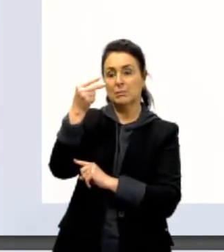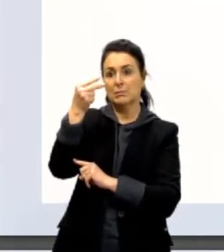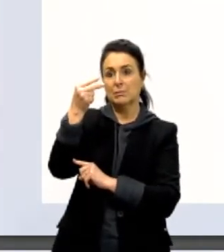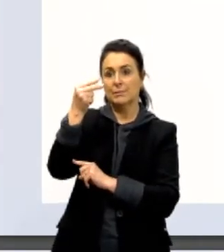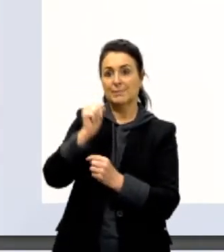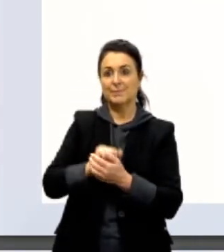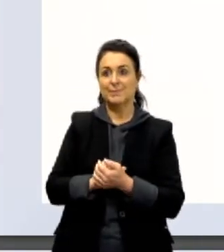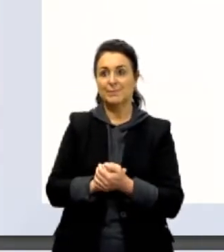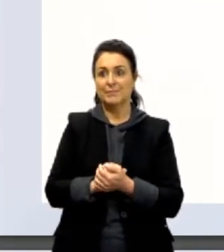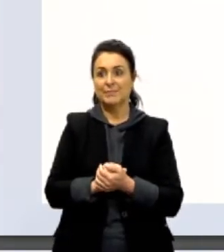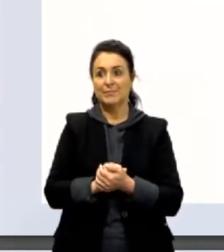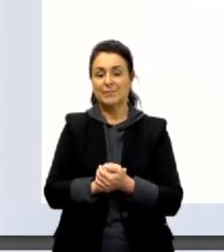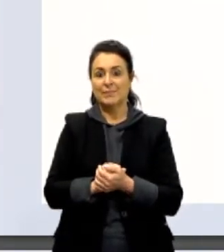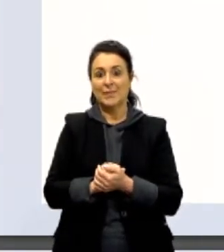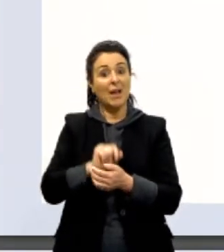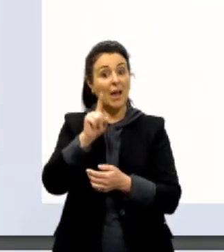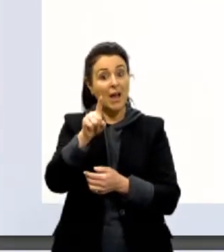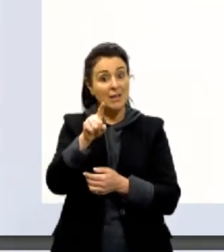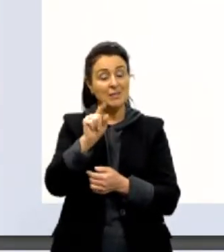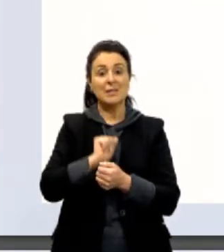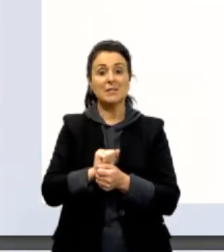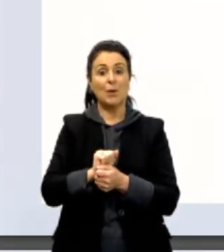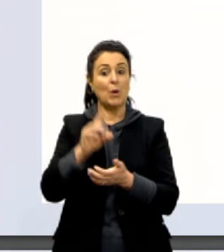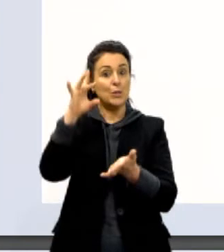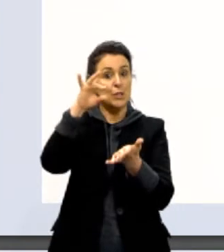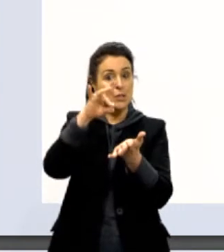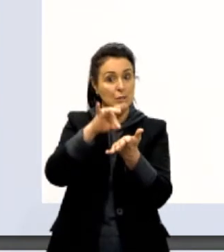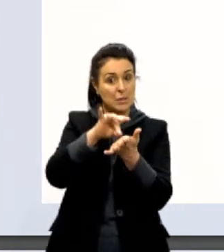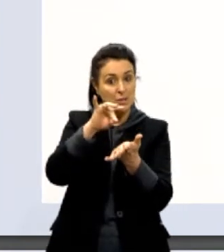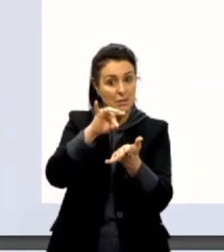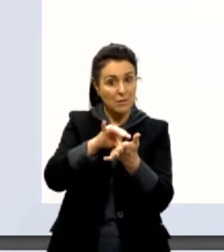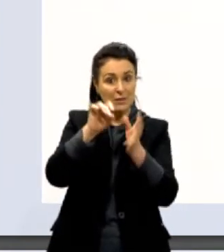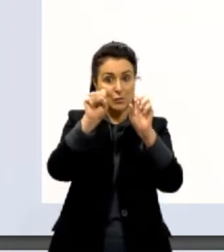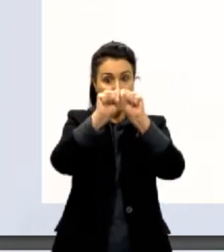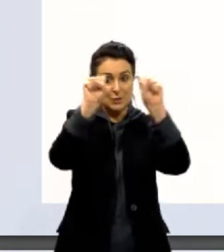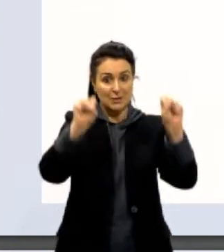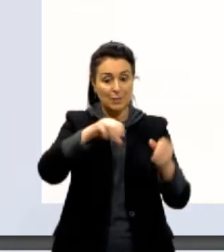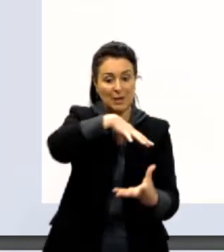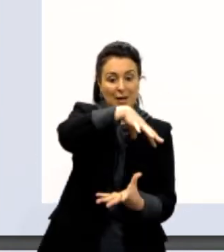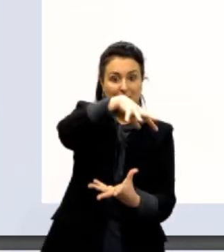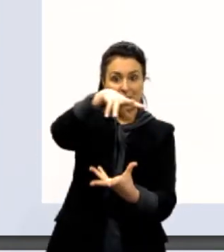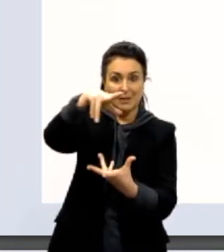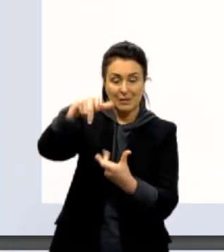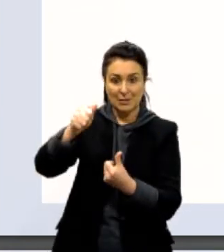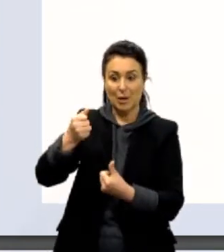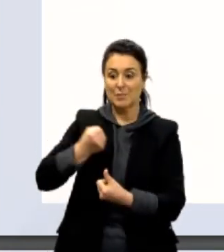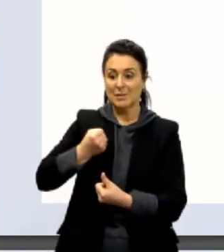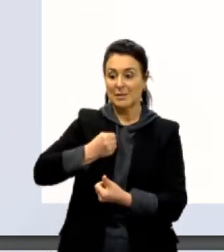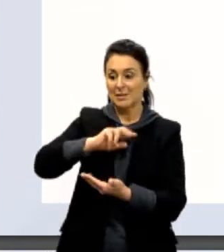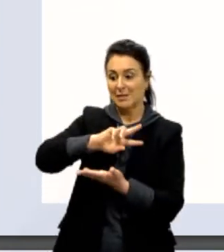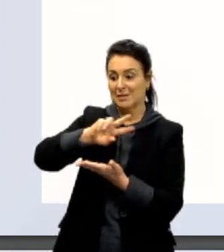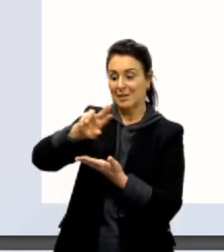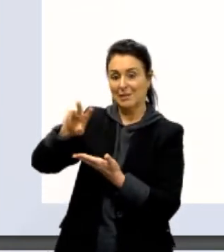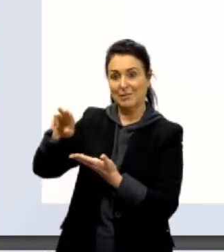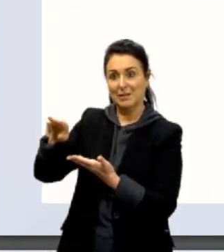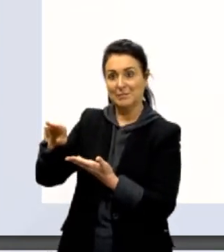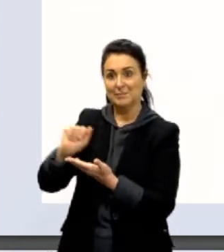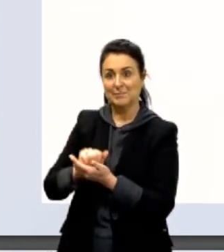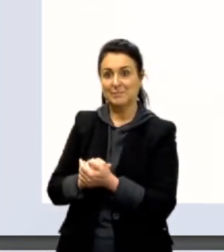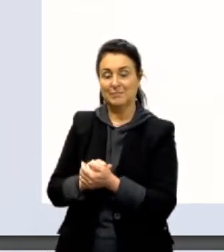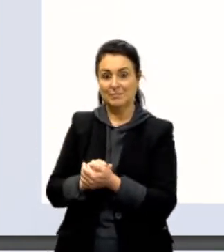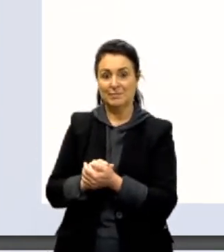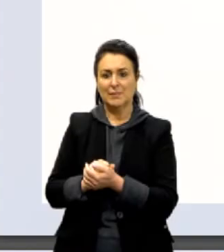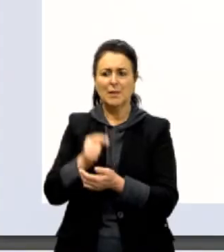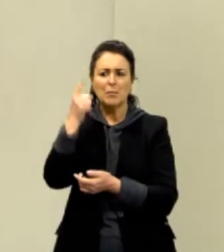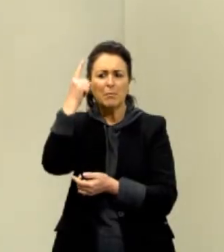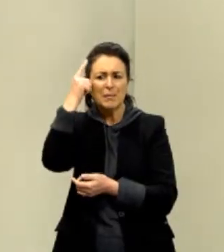Ok? Então, essas são as unidades oficiais do sistema internacional para essas grandezas derivadas? Sim. Aí, você deve